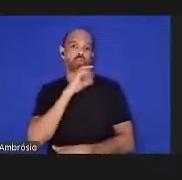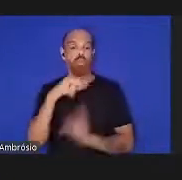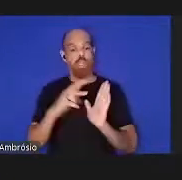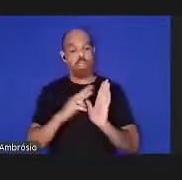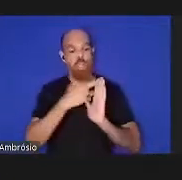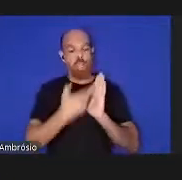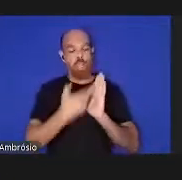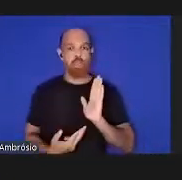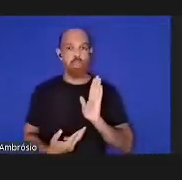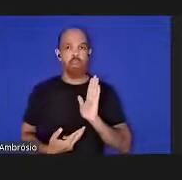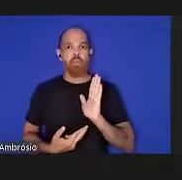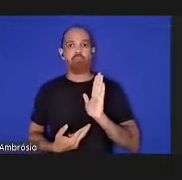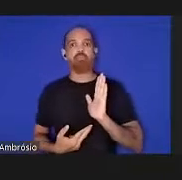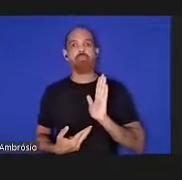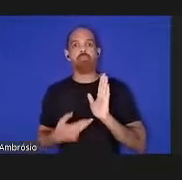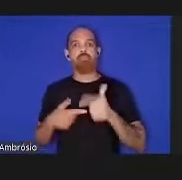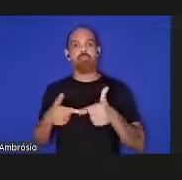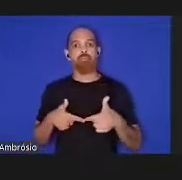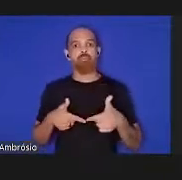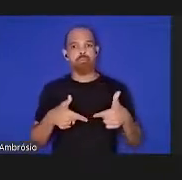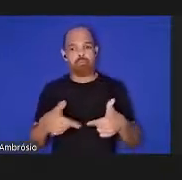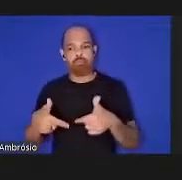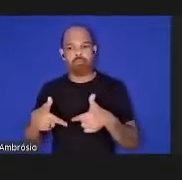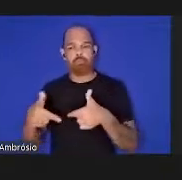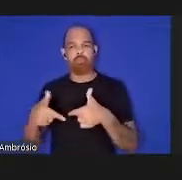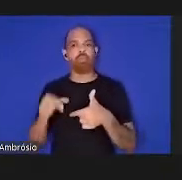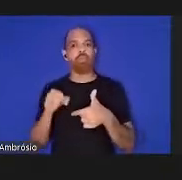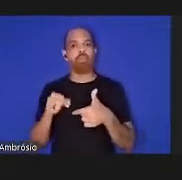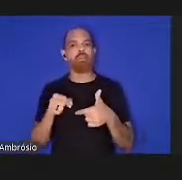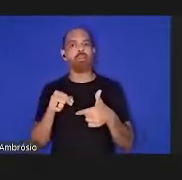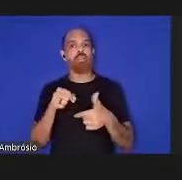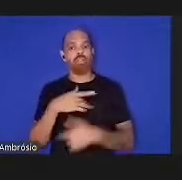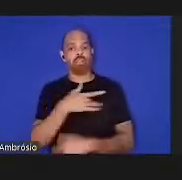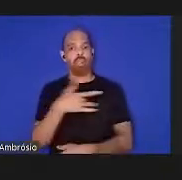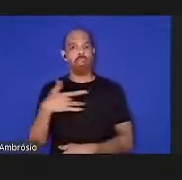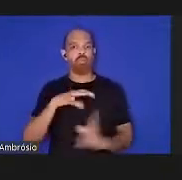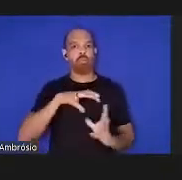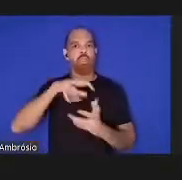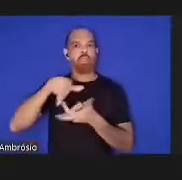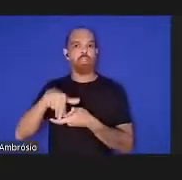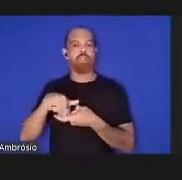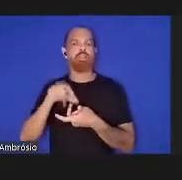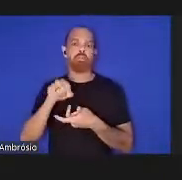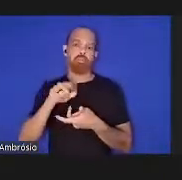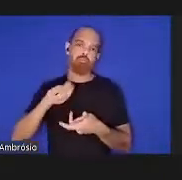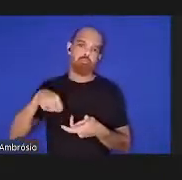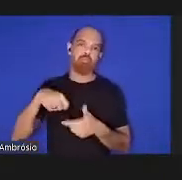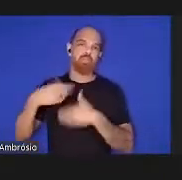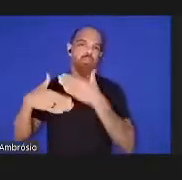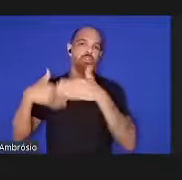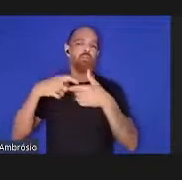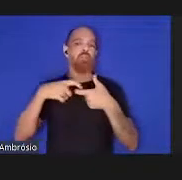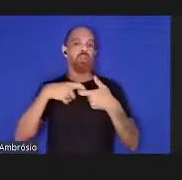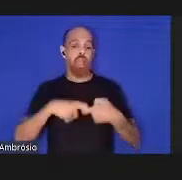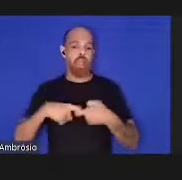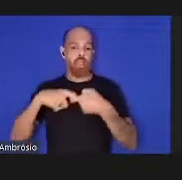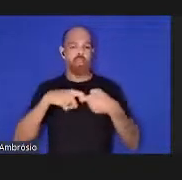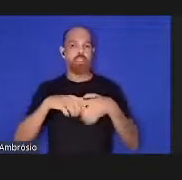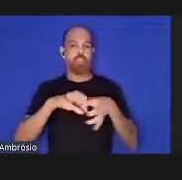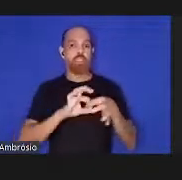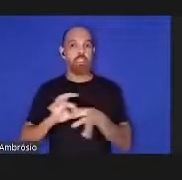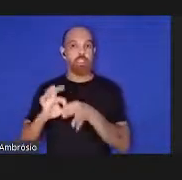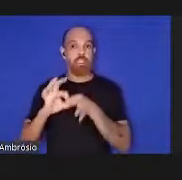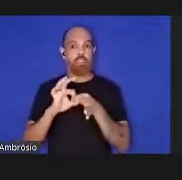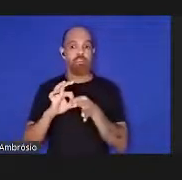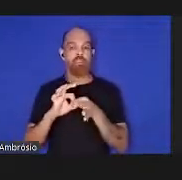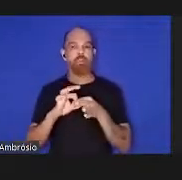conduziu a uma série de iniciativas em saúde planetária nomeadamente o desenvolvimento de uma aliança uma conferência